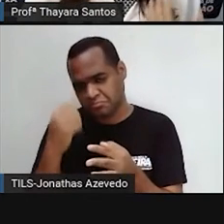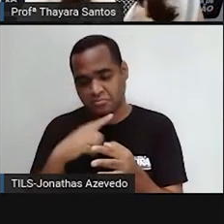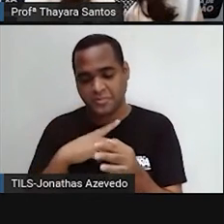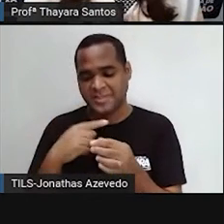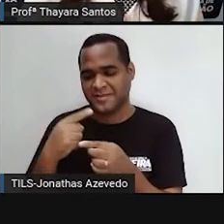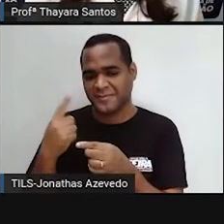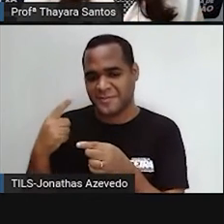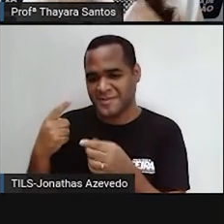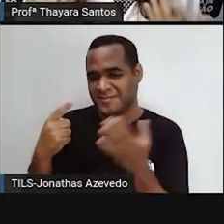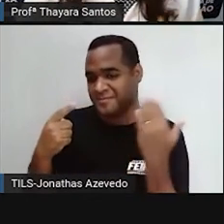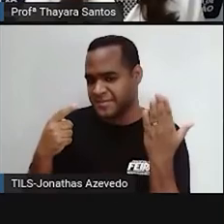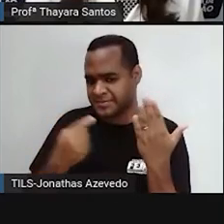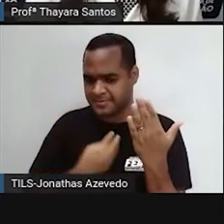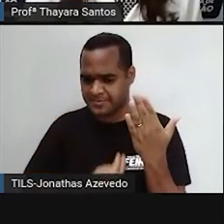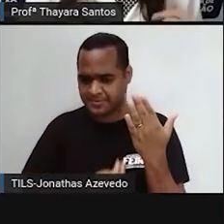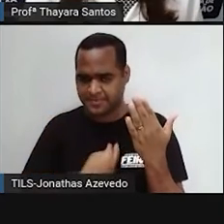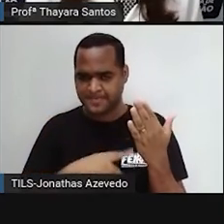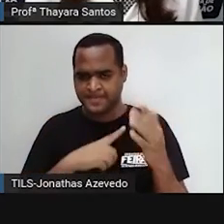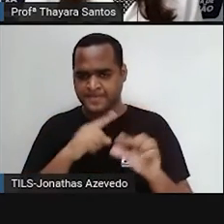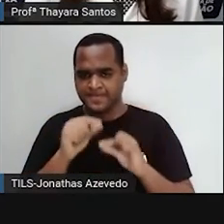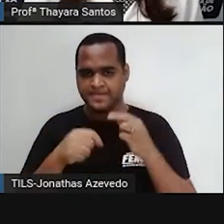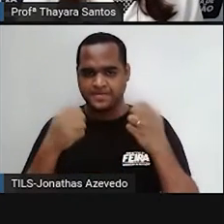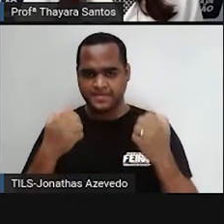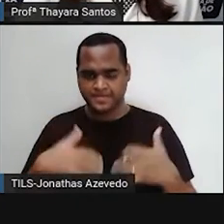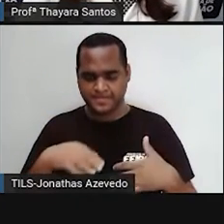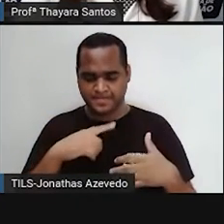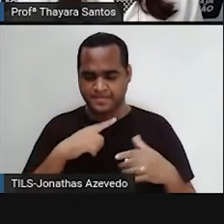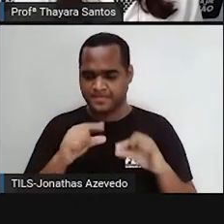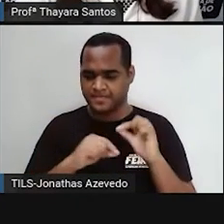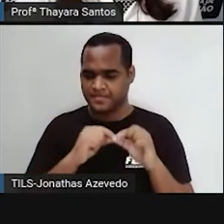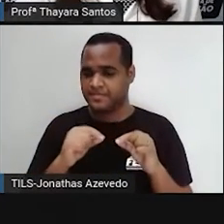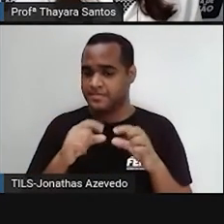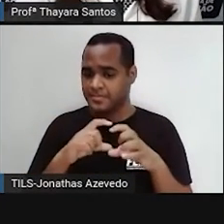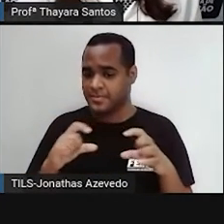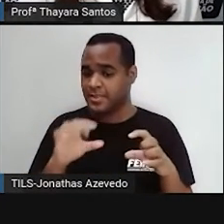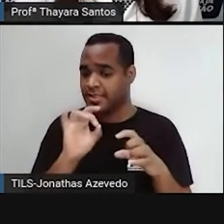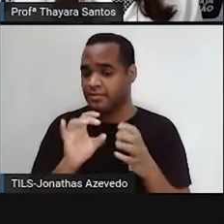seres vivos que surgiram provavelmente tinham esse tipo de célula.